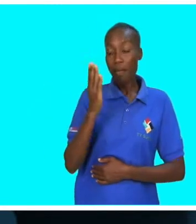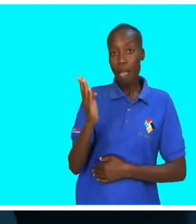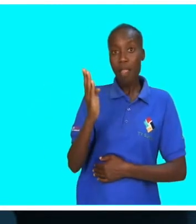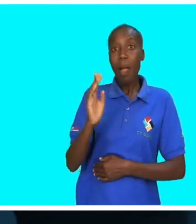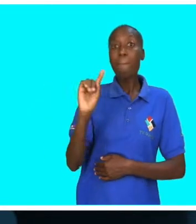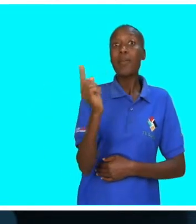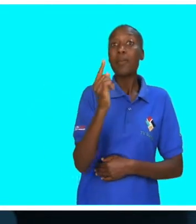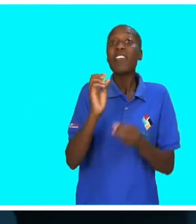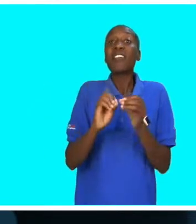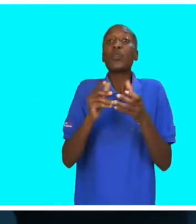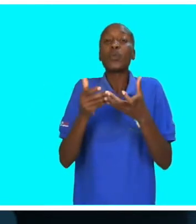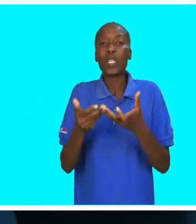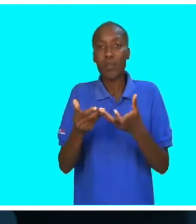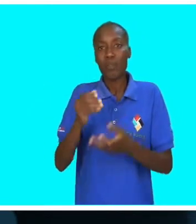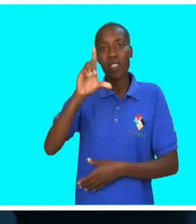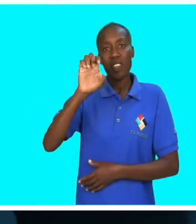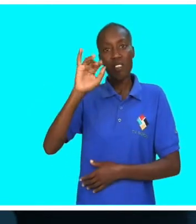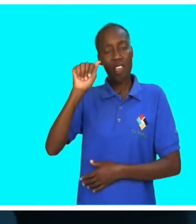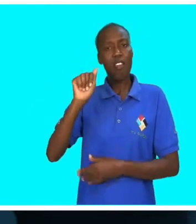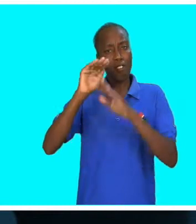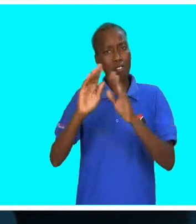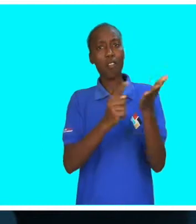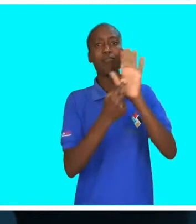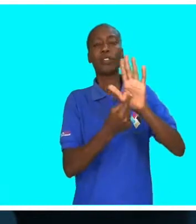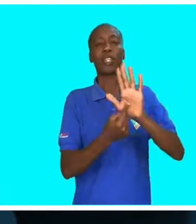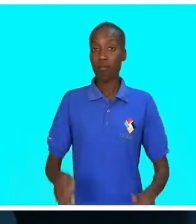a Leia Dong neste preciso momento tem demonstrado.